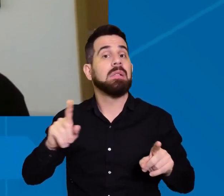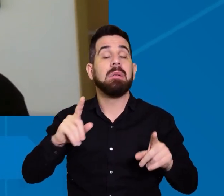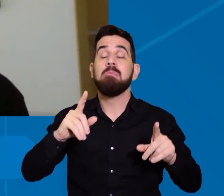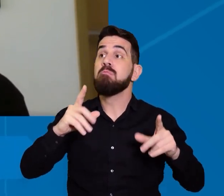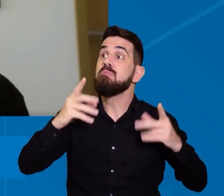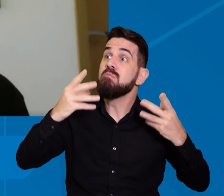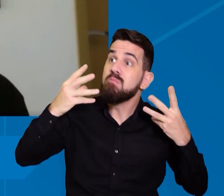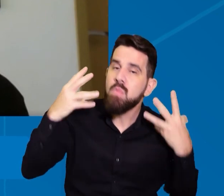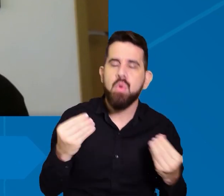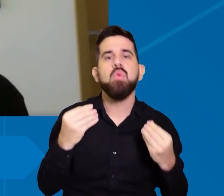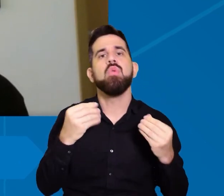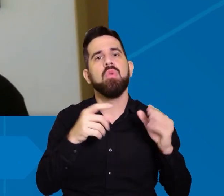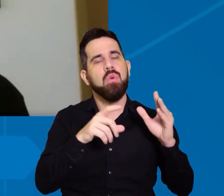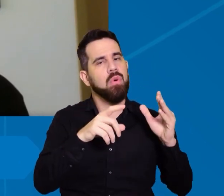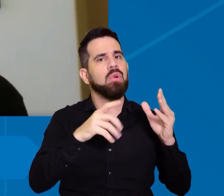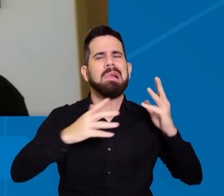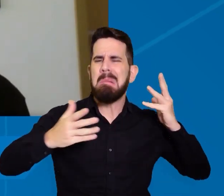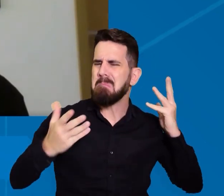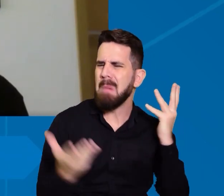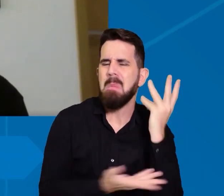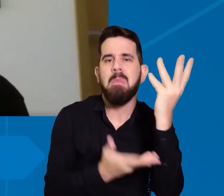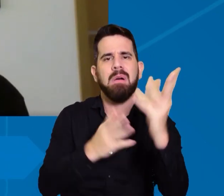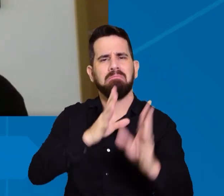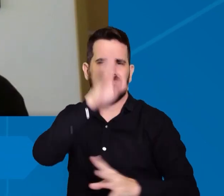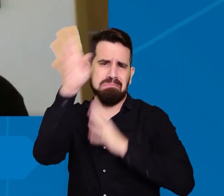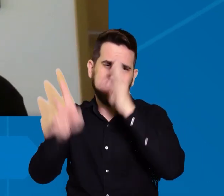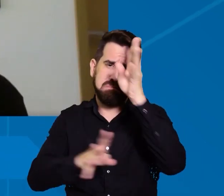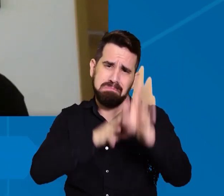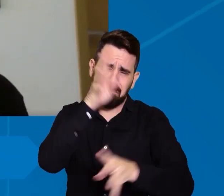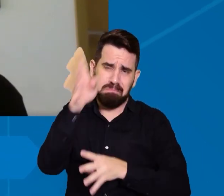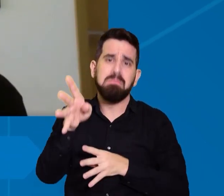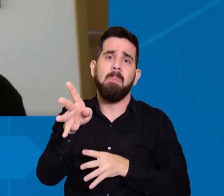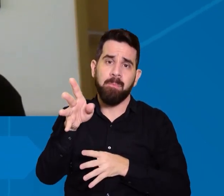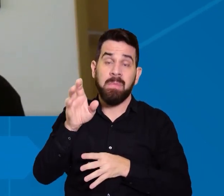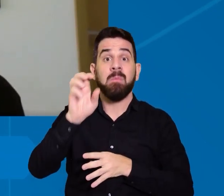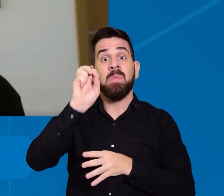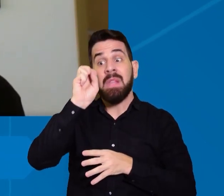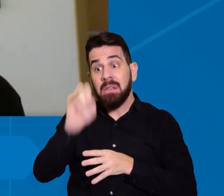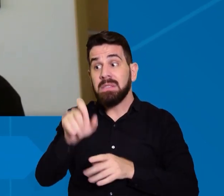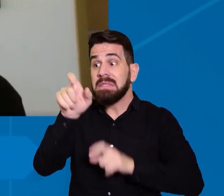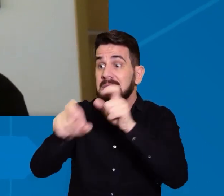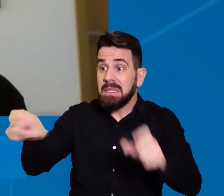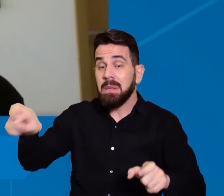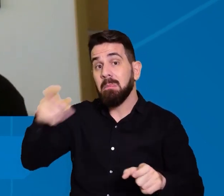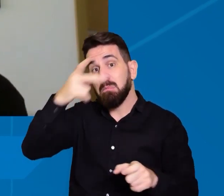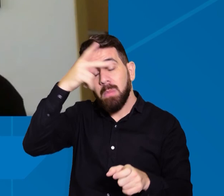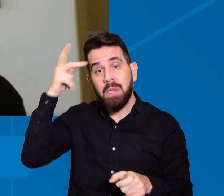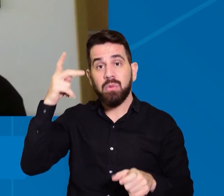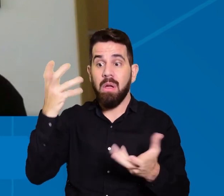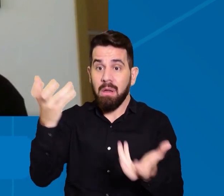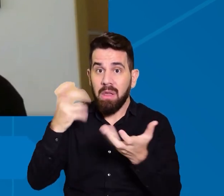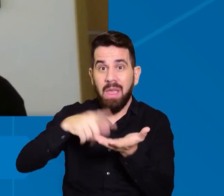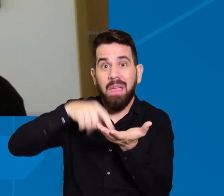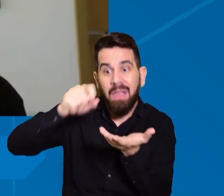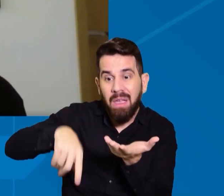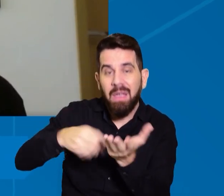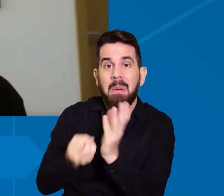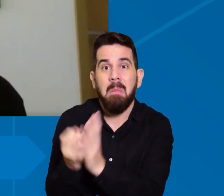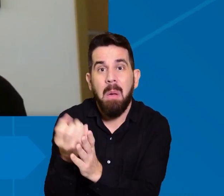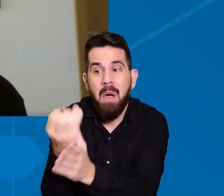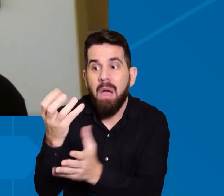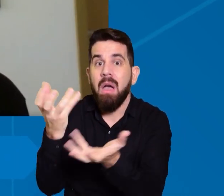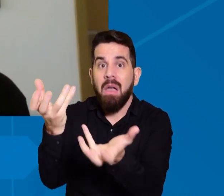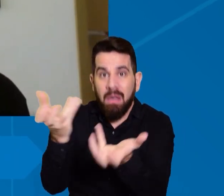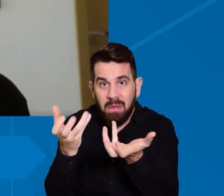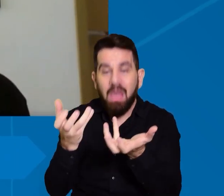de leis ambientais que se cada produtor cada pessoa que quer produzir segue essas regras não há problema